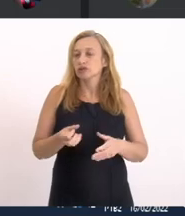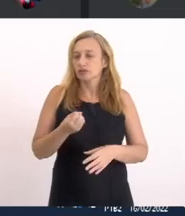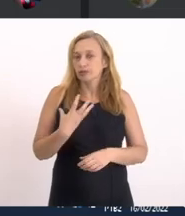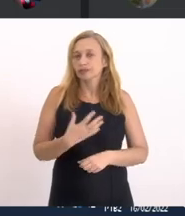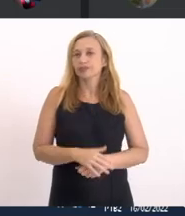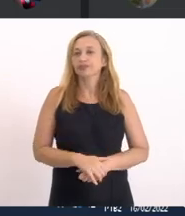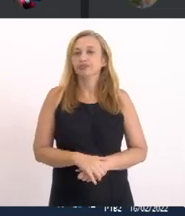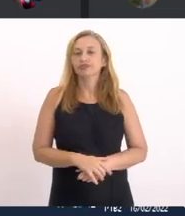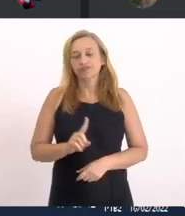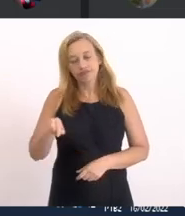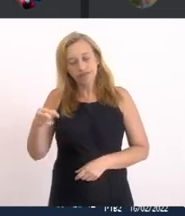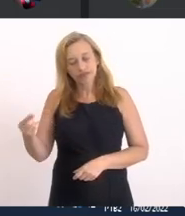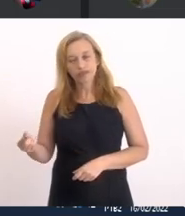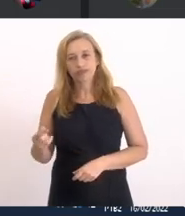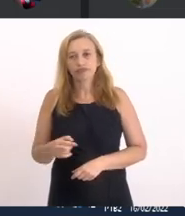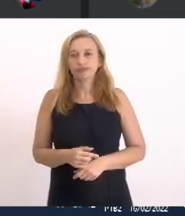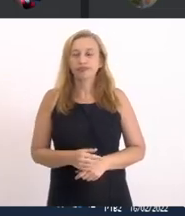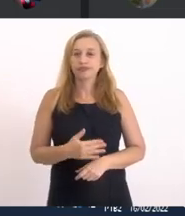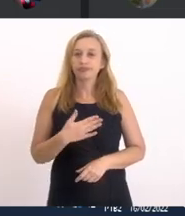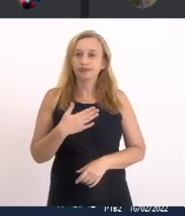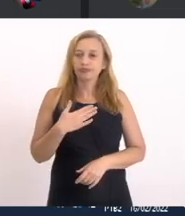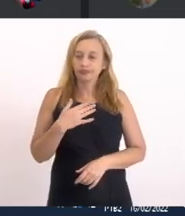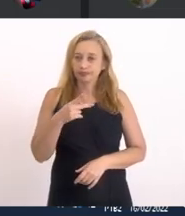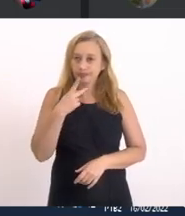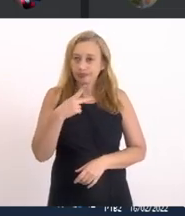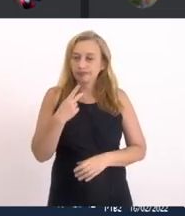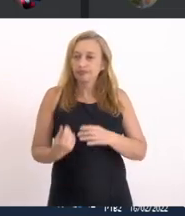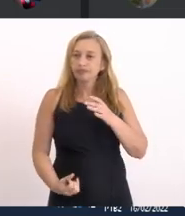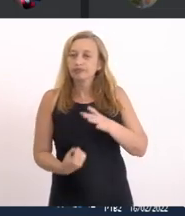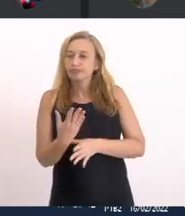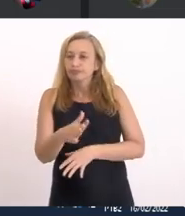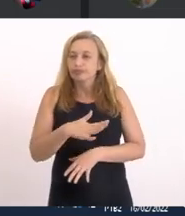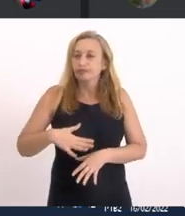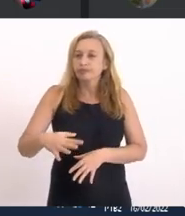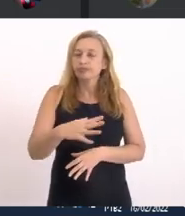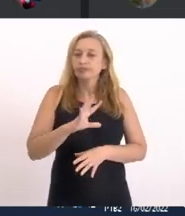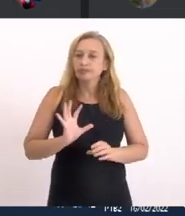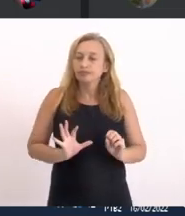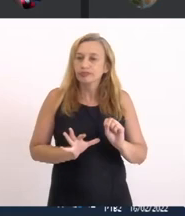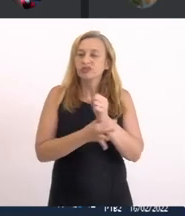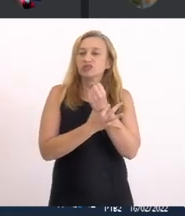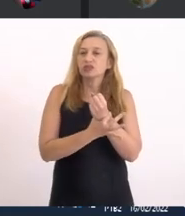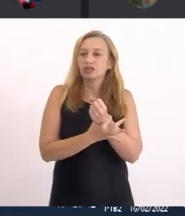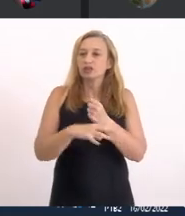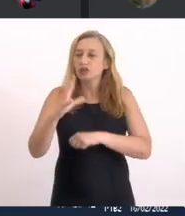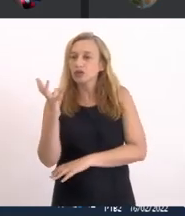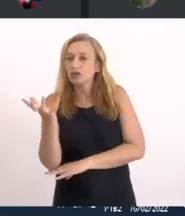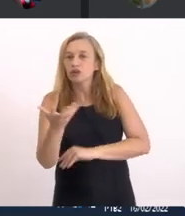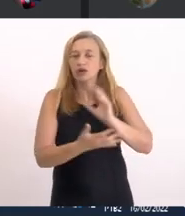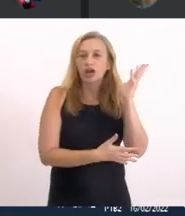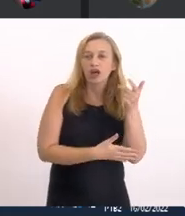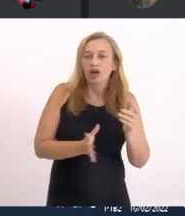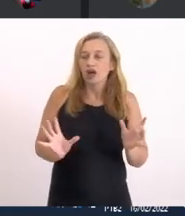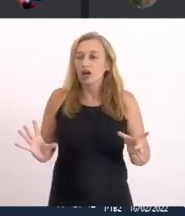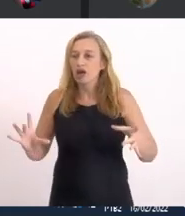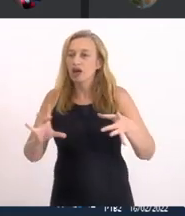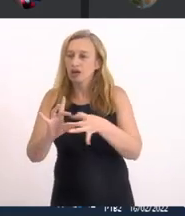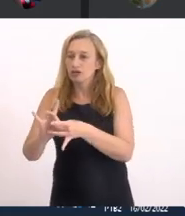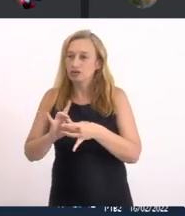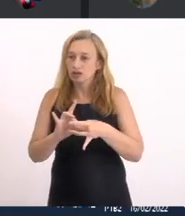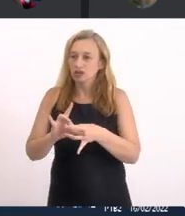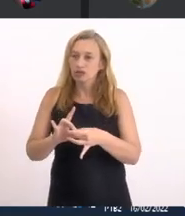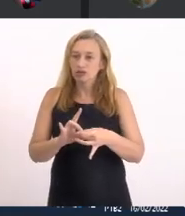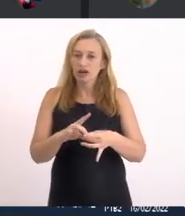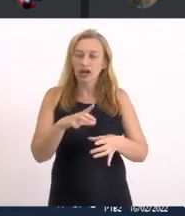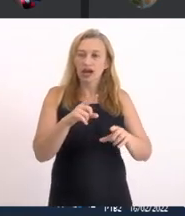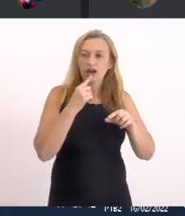Outra coisa Eu sugiro Criar uma área De proteção ambiental Municipal Reunindo a lagoa E a faixa marginal